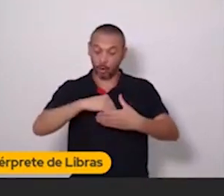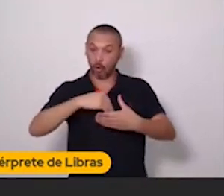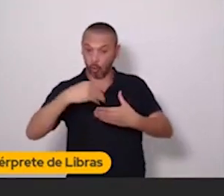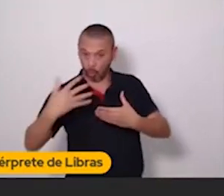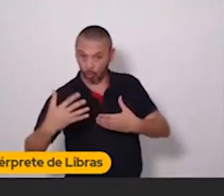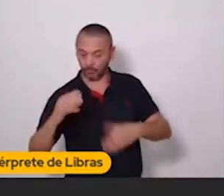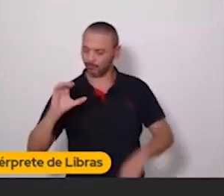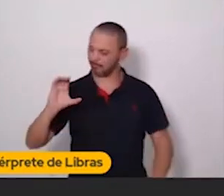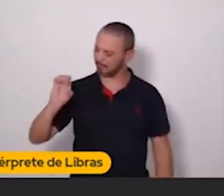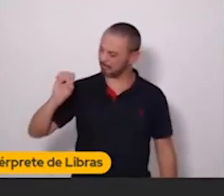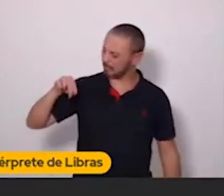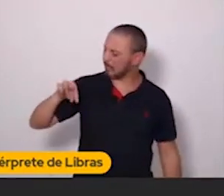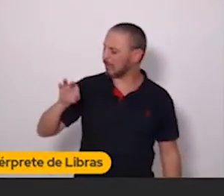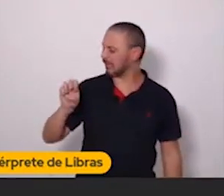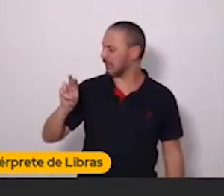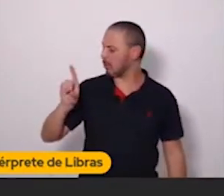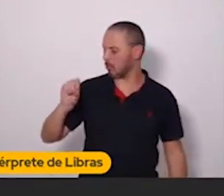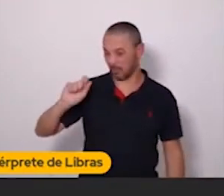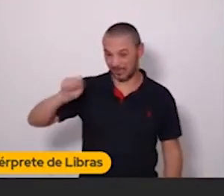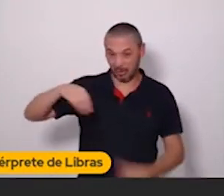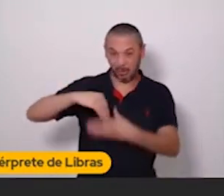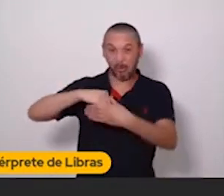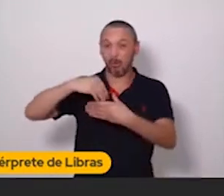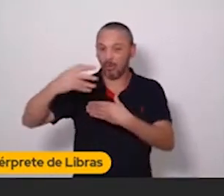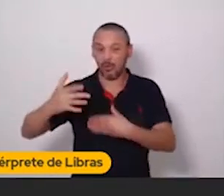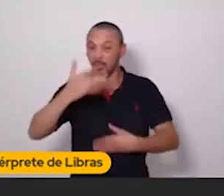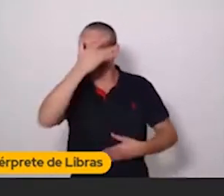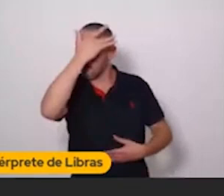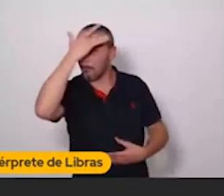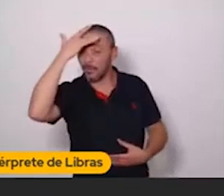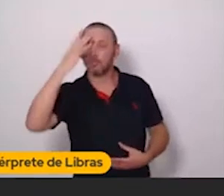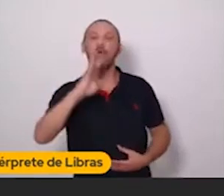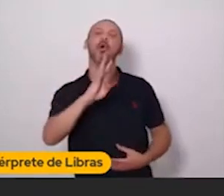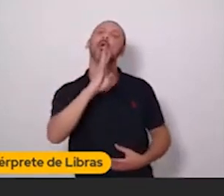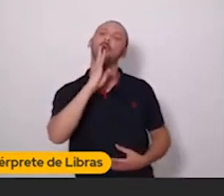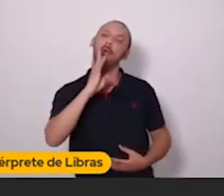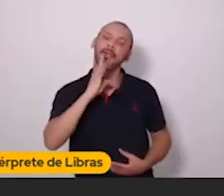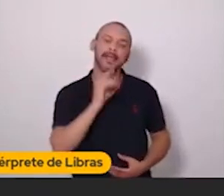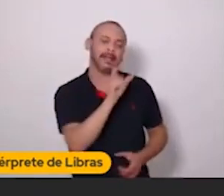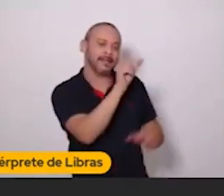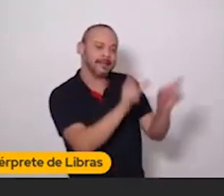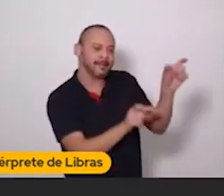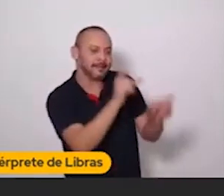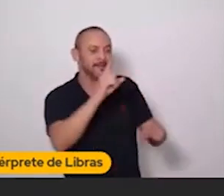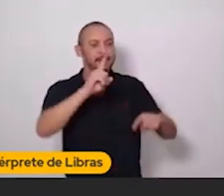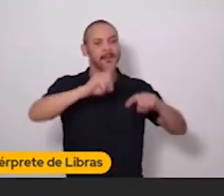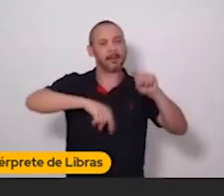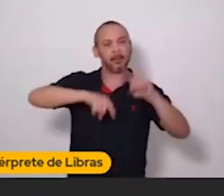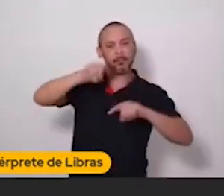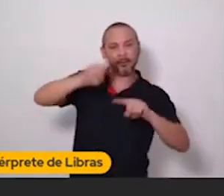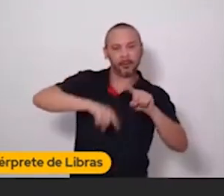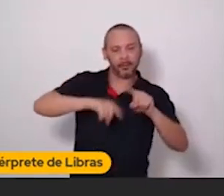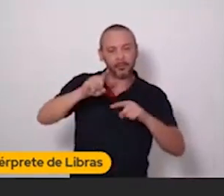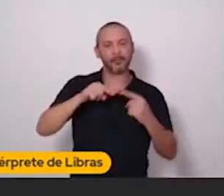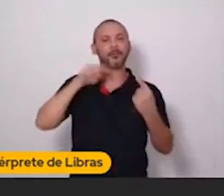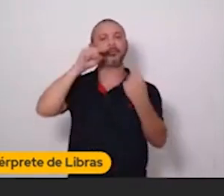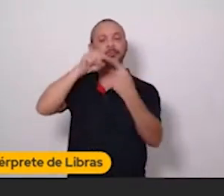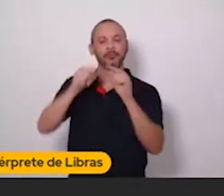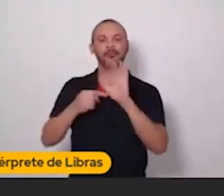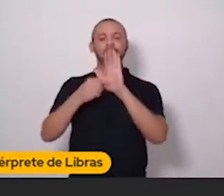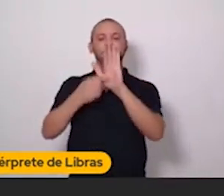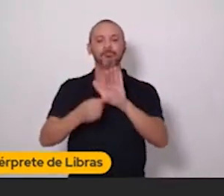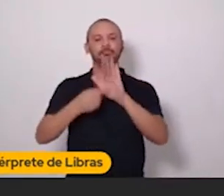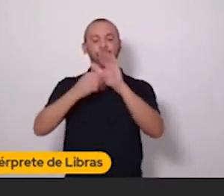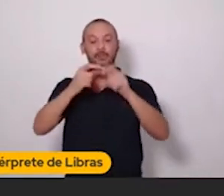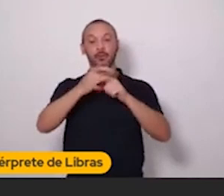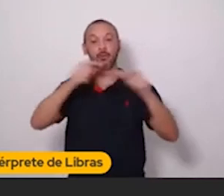as pessoas conheçam mais sobre sua marca. Conheçam mais sobre seus produtos. E tudo isso, fazer com que isso agregue muito